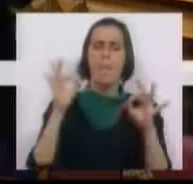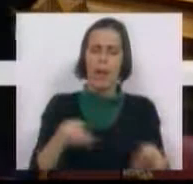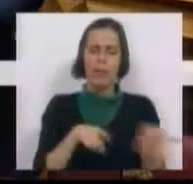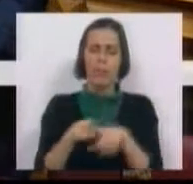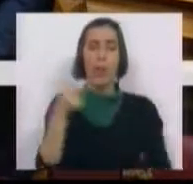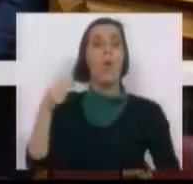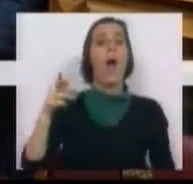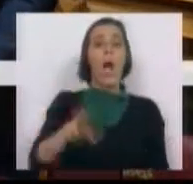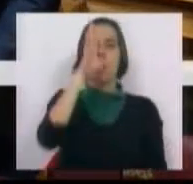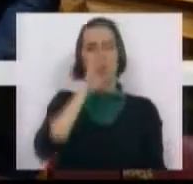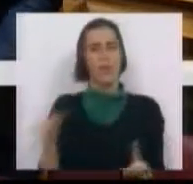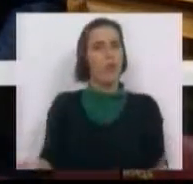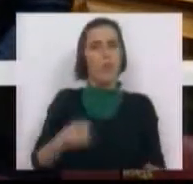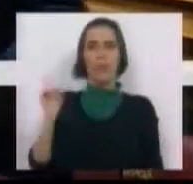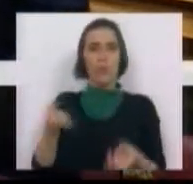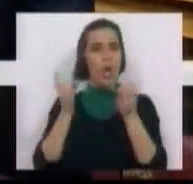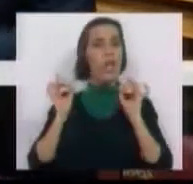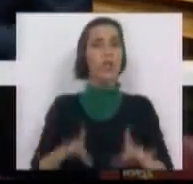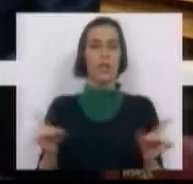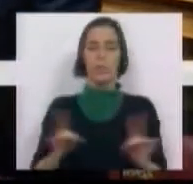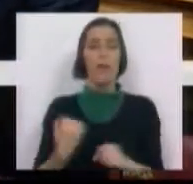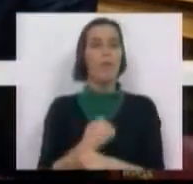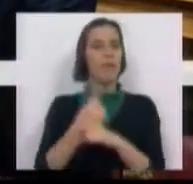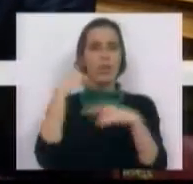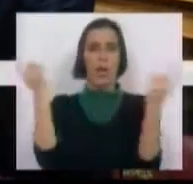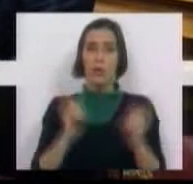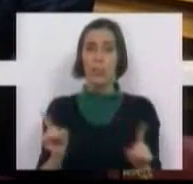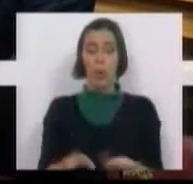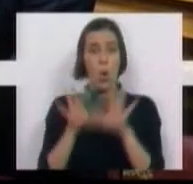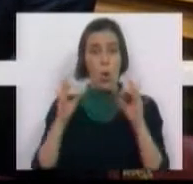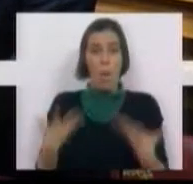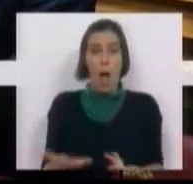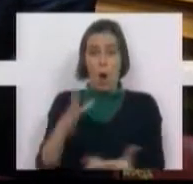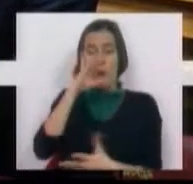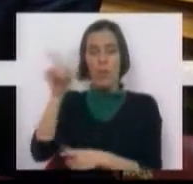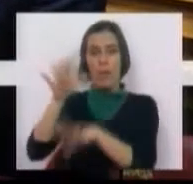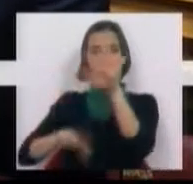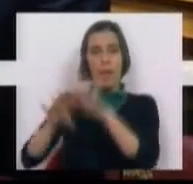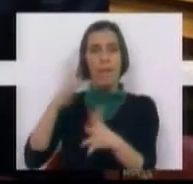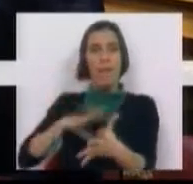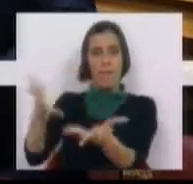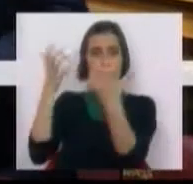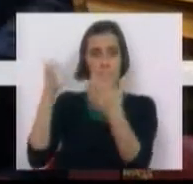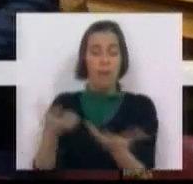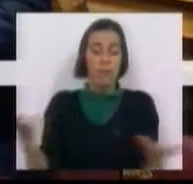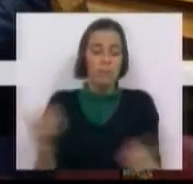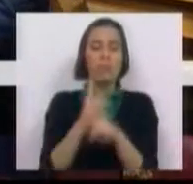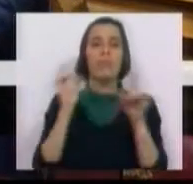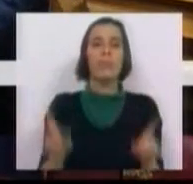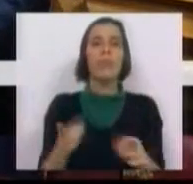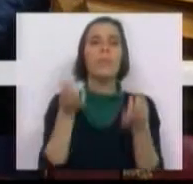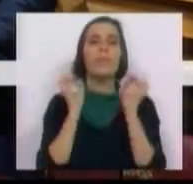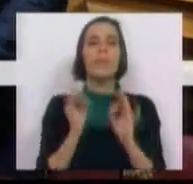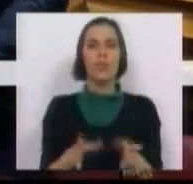política do anterior Governo não levaram ao despedimento dos funcionários públicos como este Governo quer fazer agora. E, por isso,